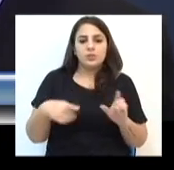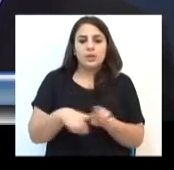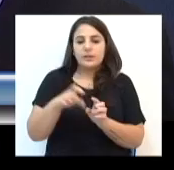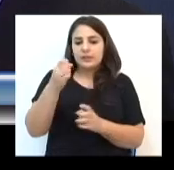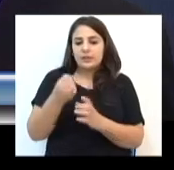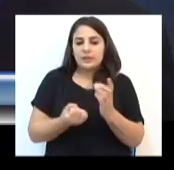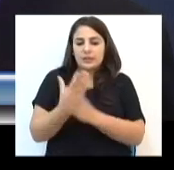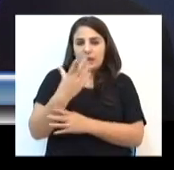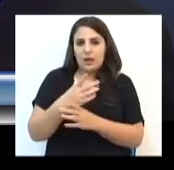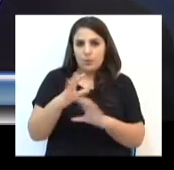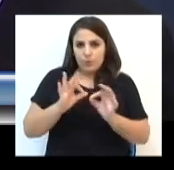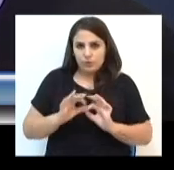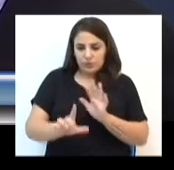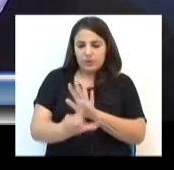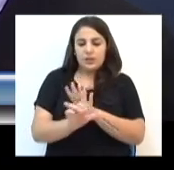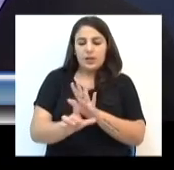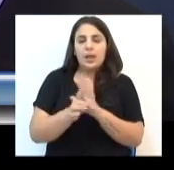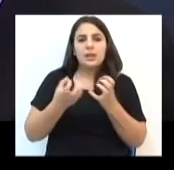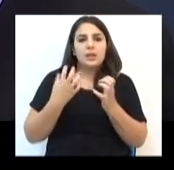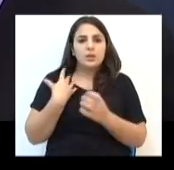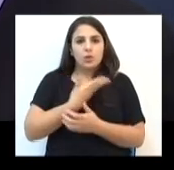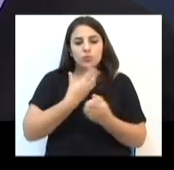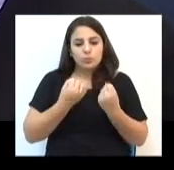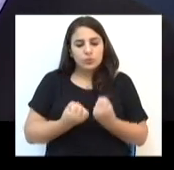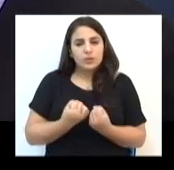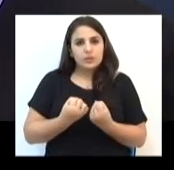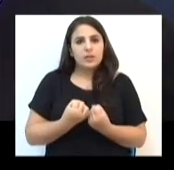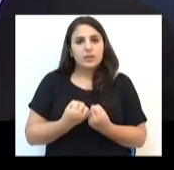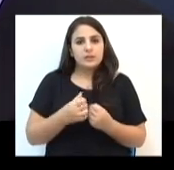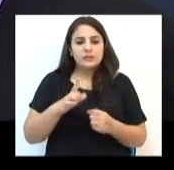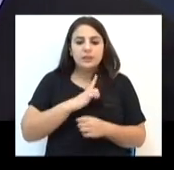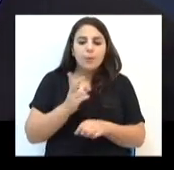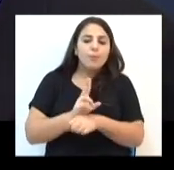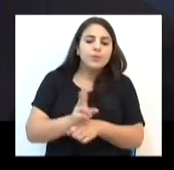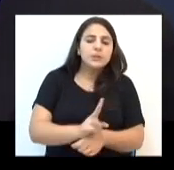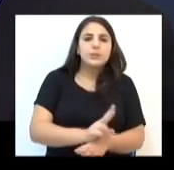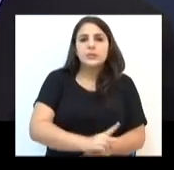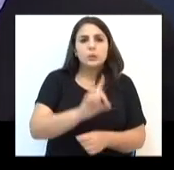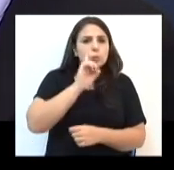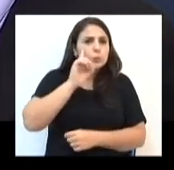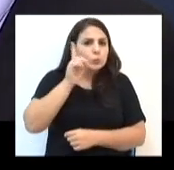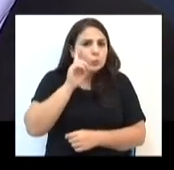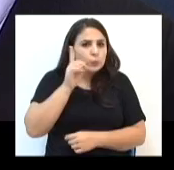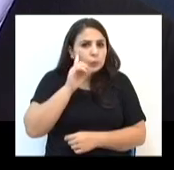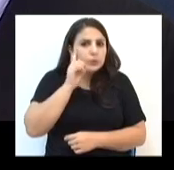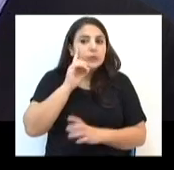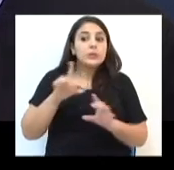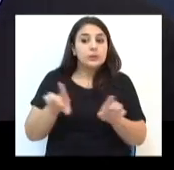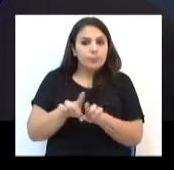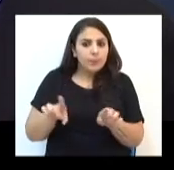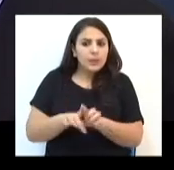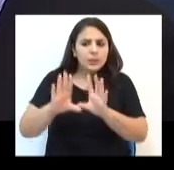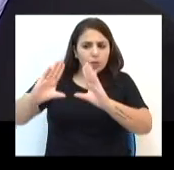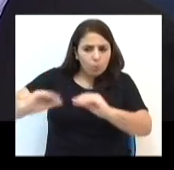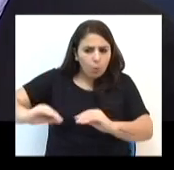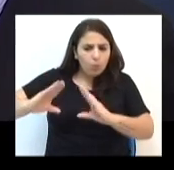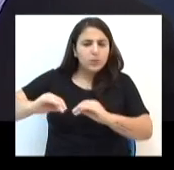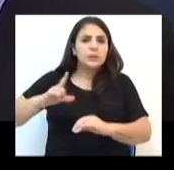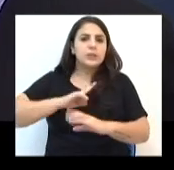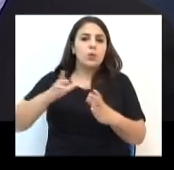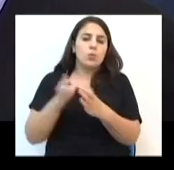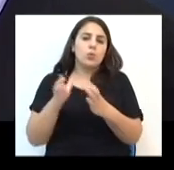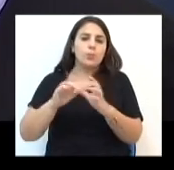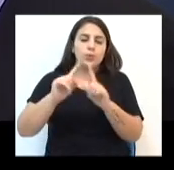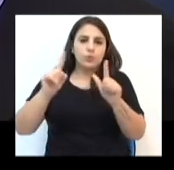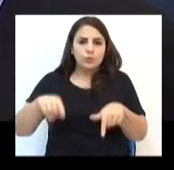ideia de fazermos um projeto de lei para que pudéssemos ter uma fiscalização diurna e noturna, um grupo de funcionários